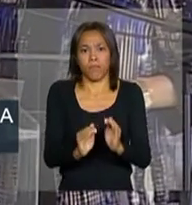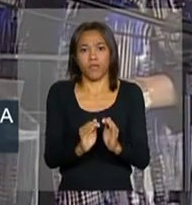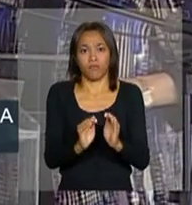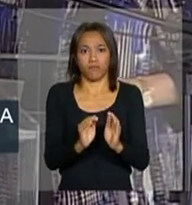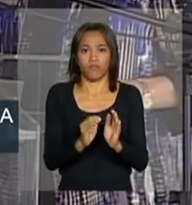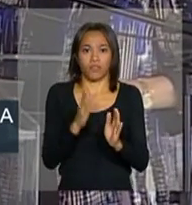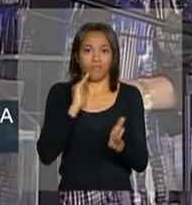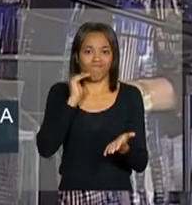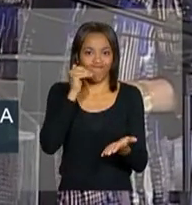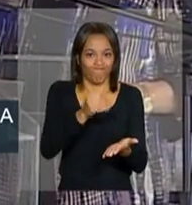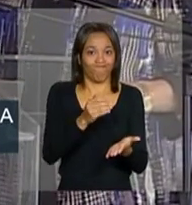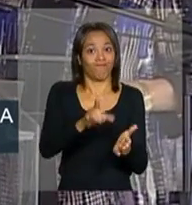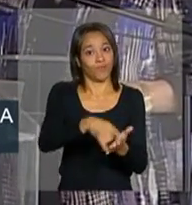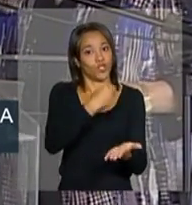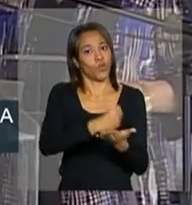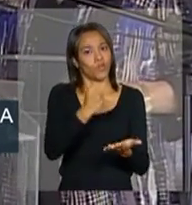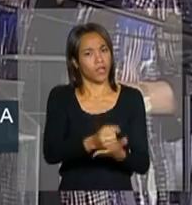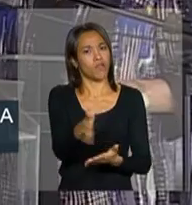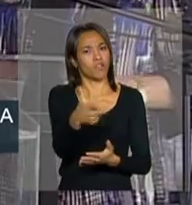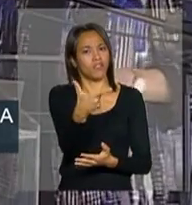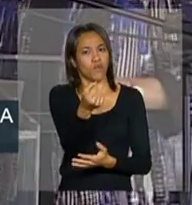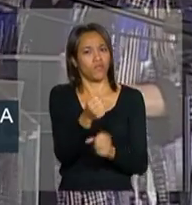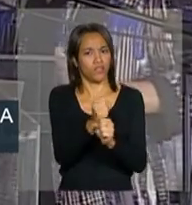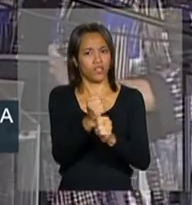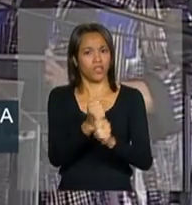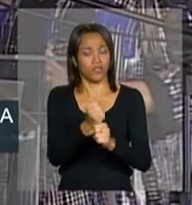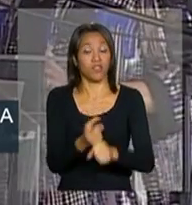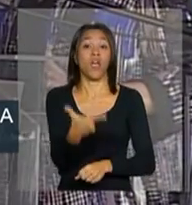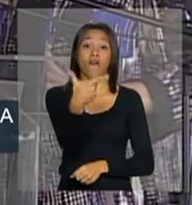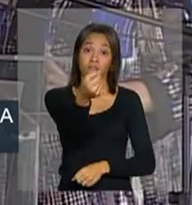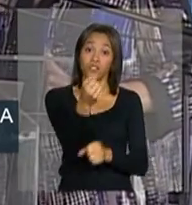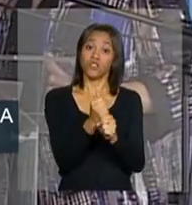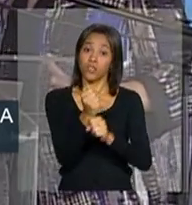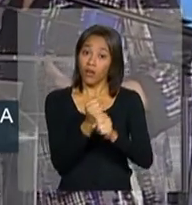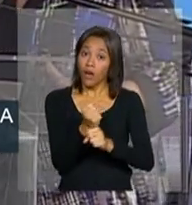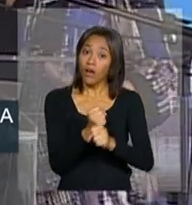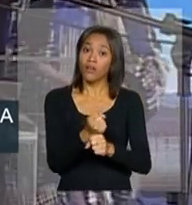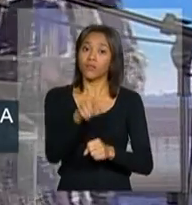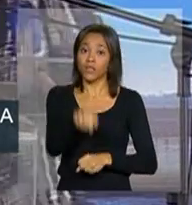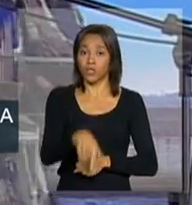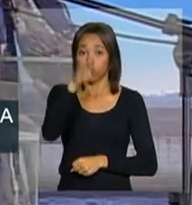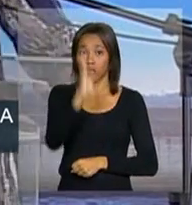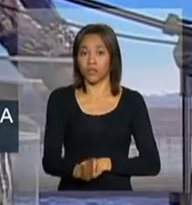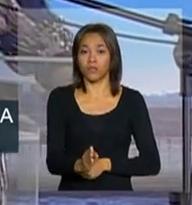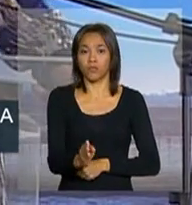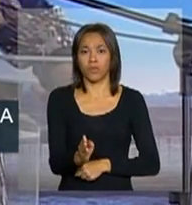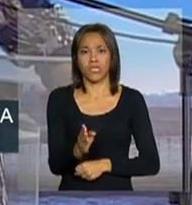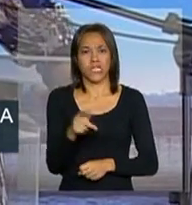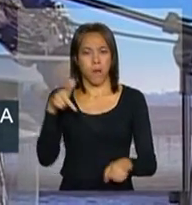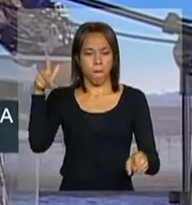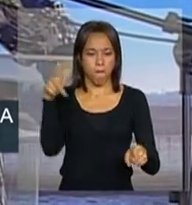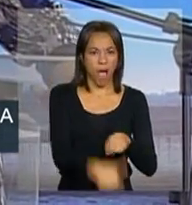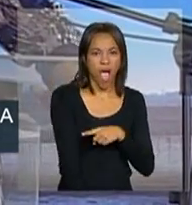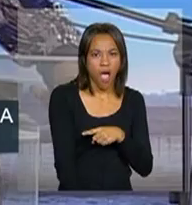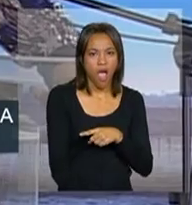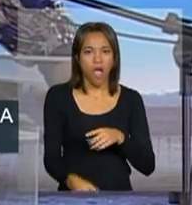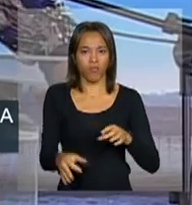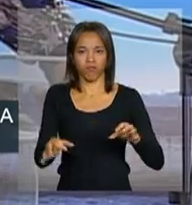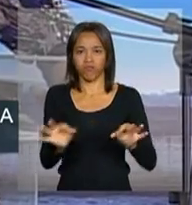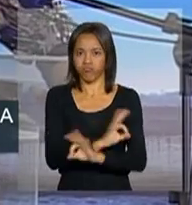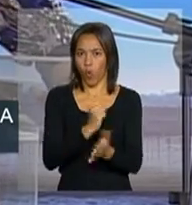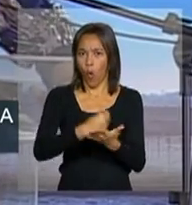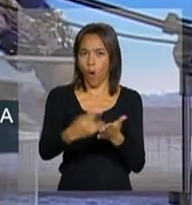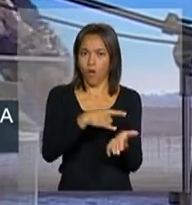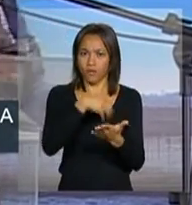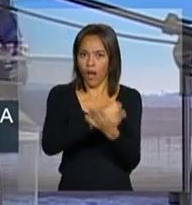que eu acho que vai fazer uns 20 anos. Há 20 anos, o Brasil não rompe contratos. Há